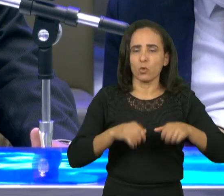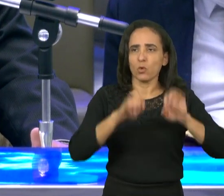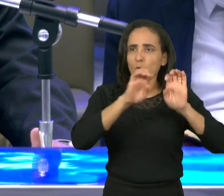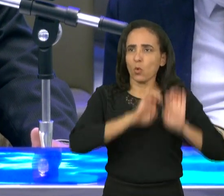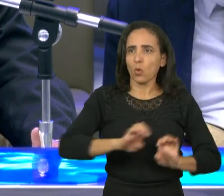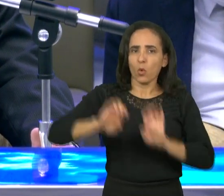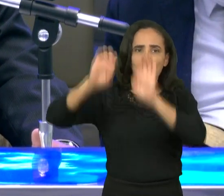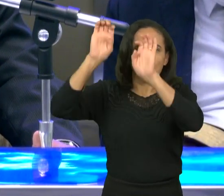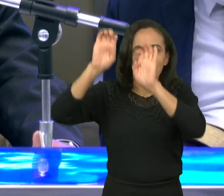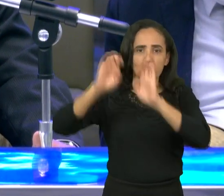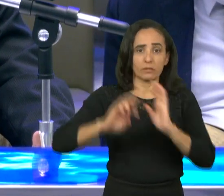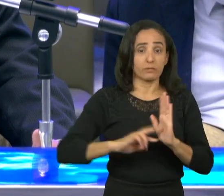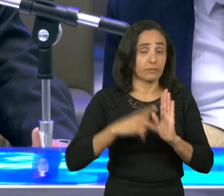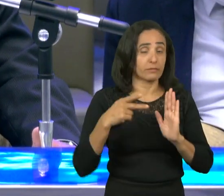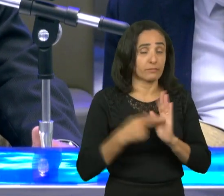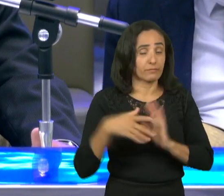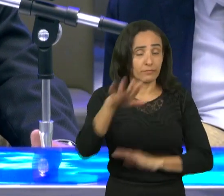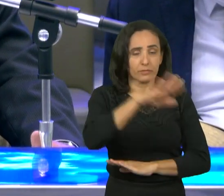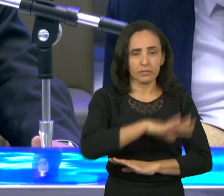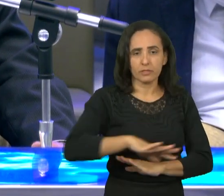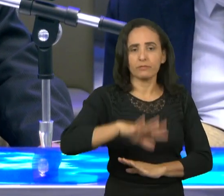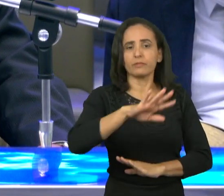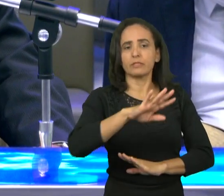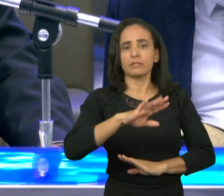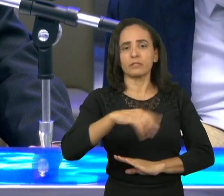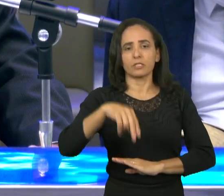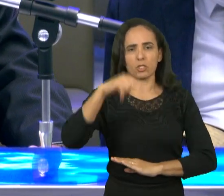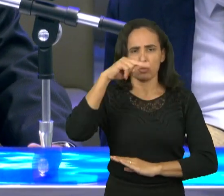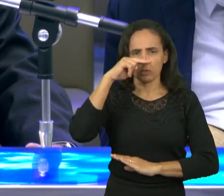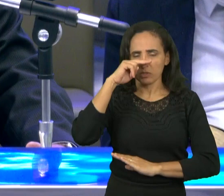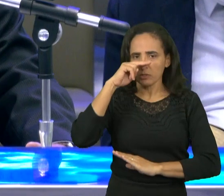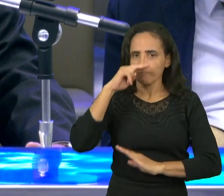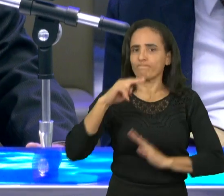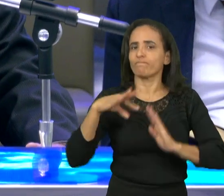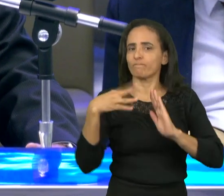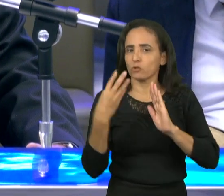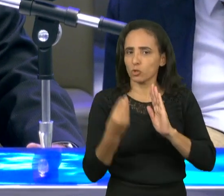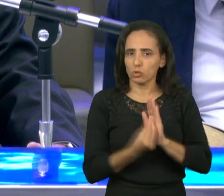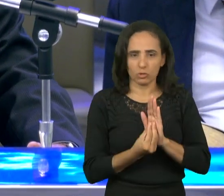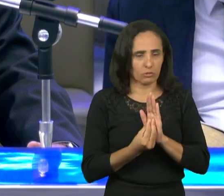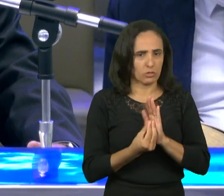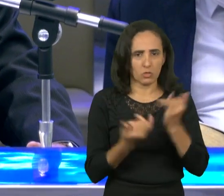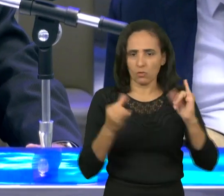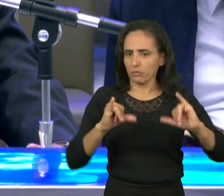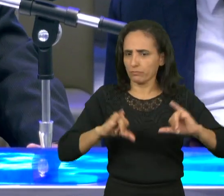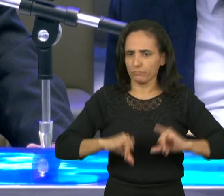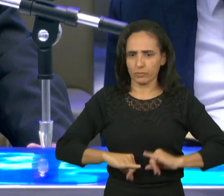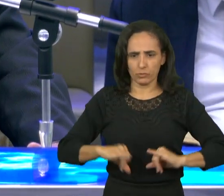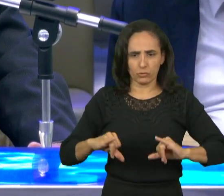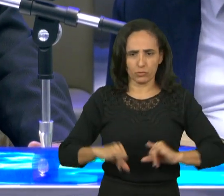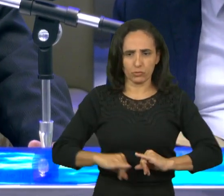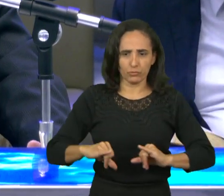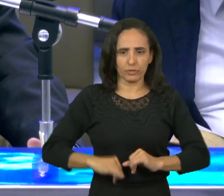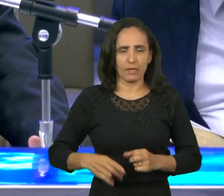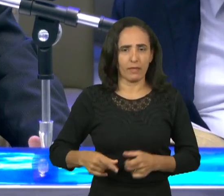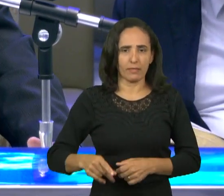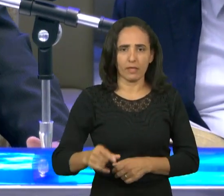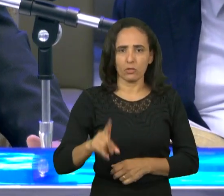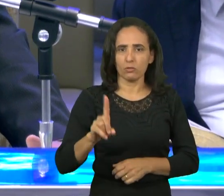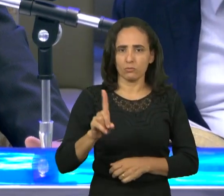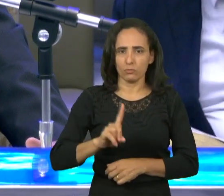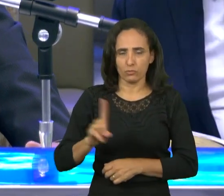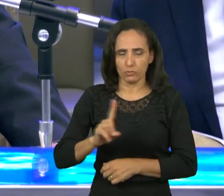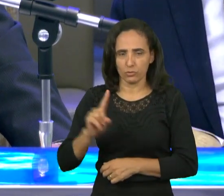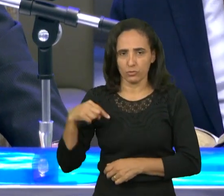que a igreja não passará pela grande tribulação. Amém, meus irmãos? Nós estamos